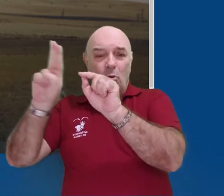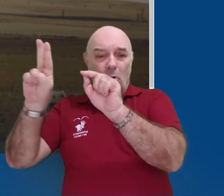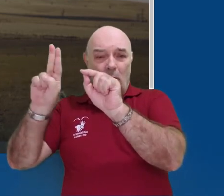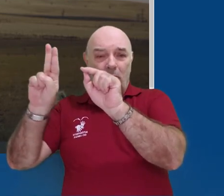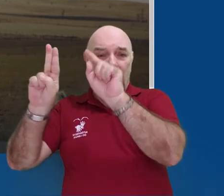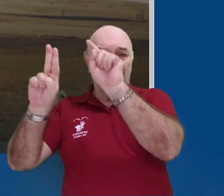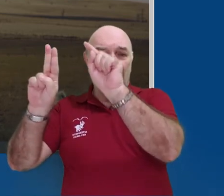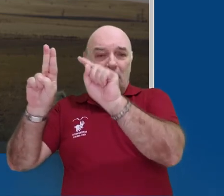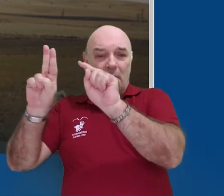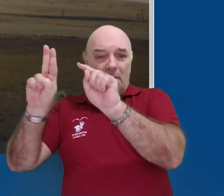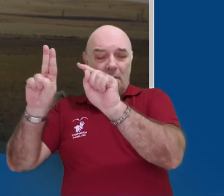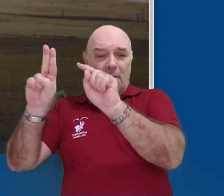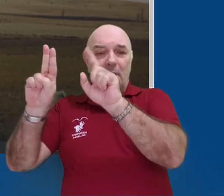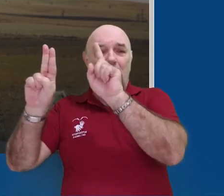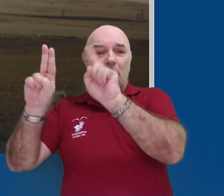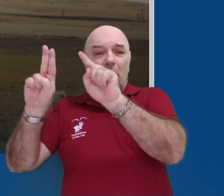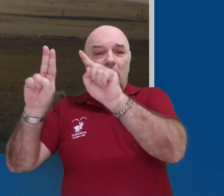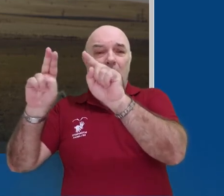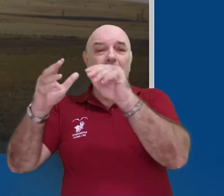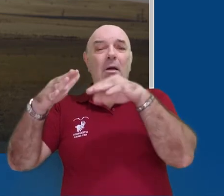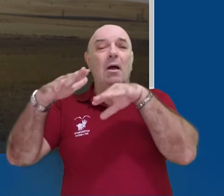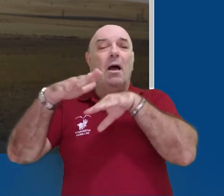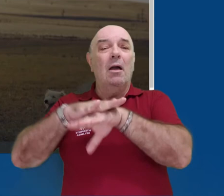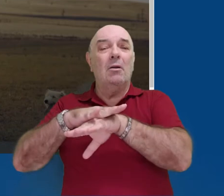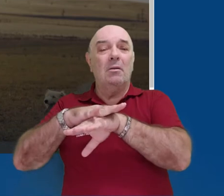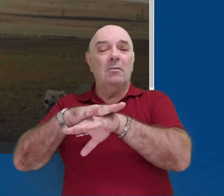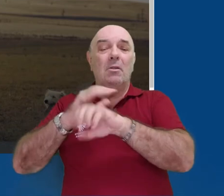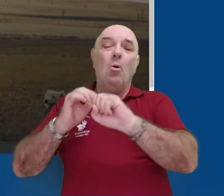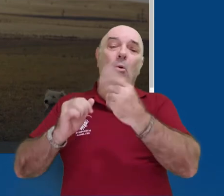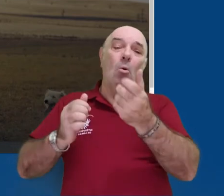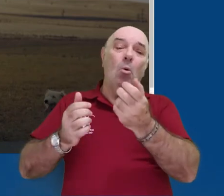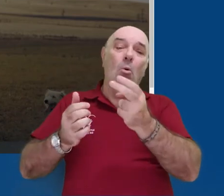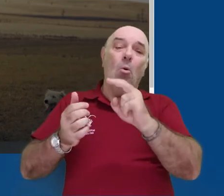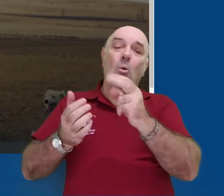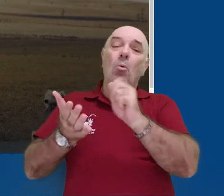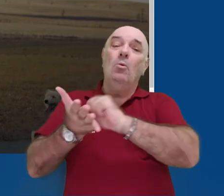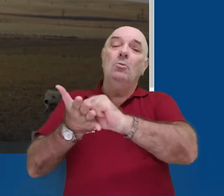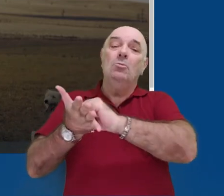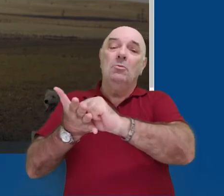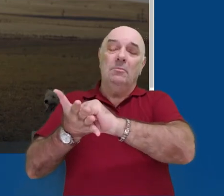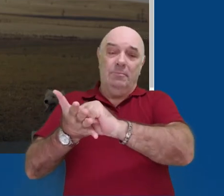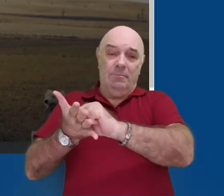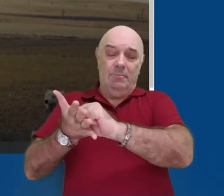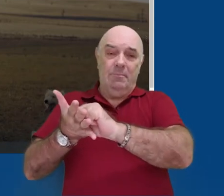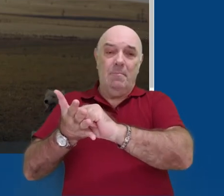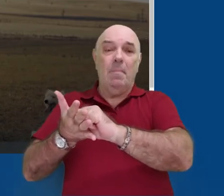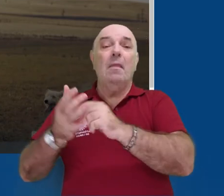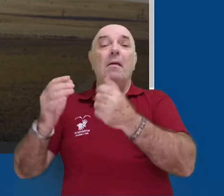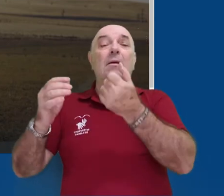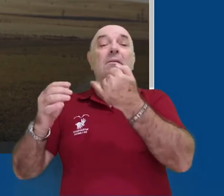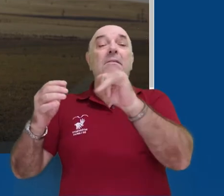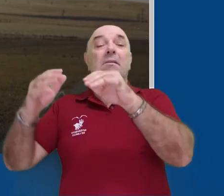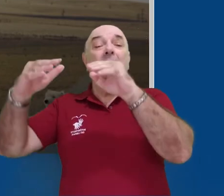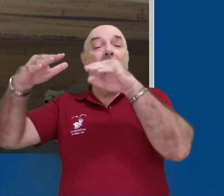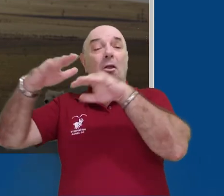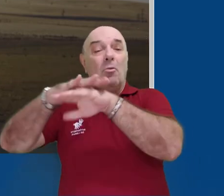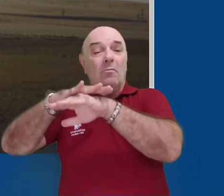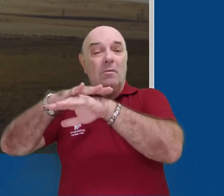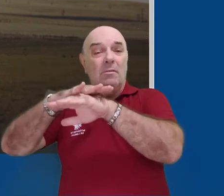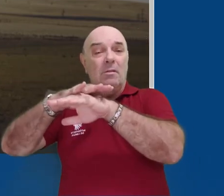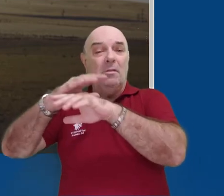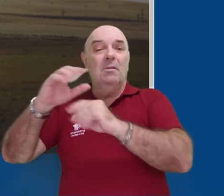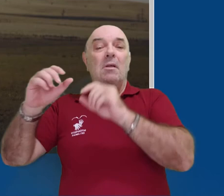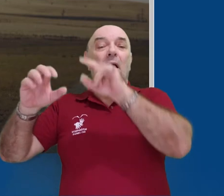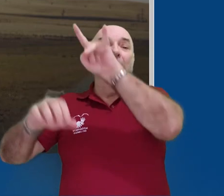nos três pontos que ficam à direita de cada um, podemos arquivar ou excluir essa conversa. A